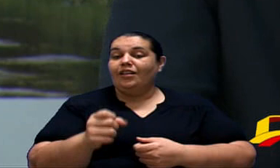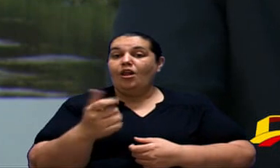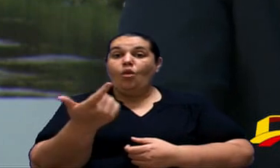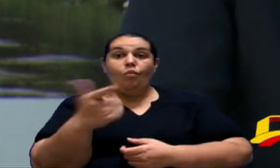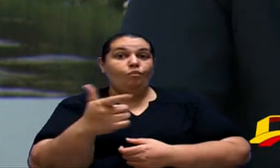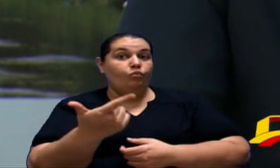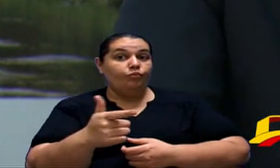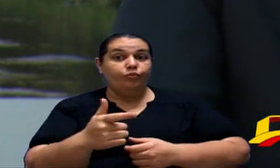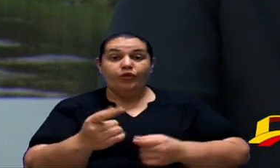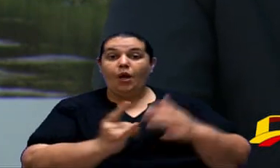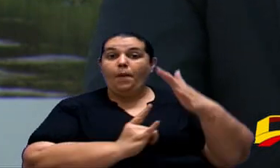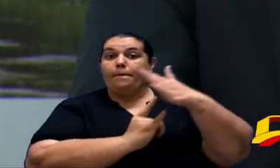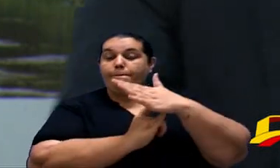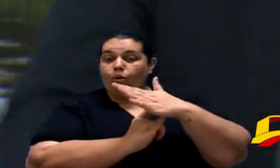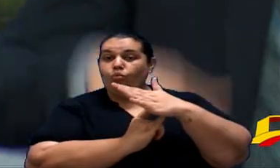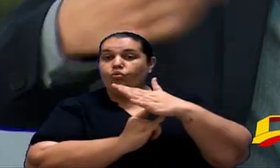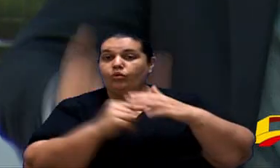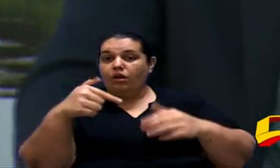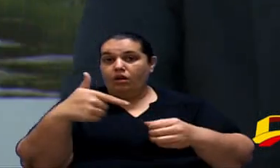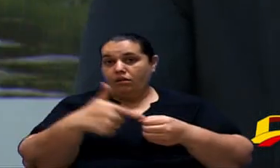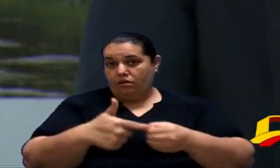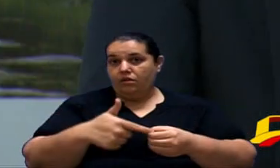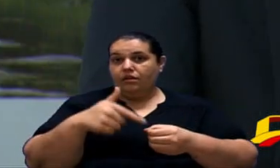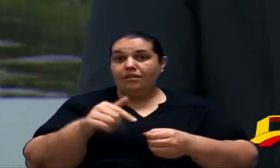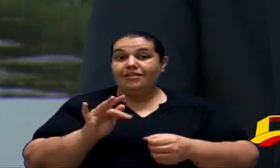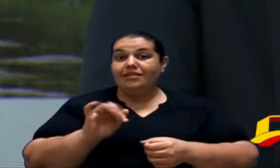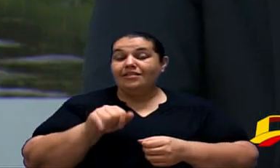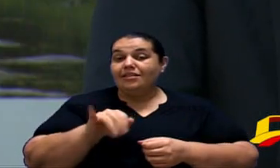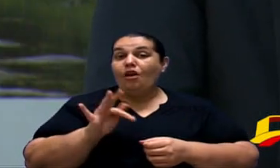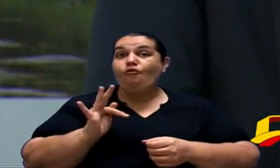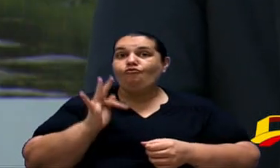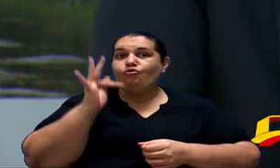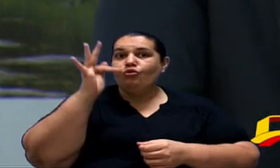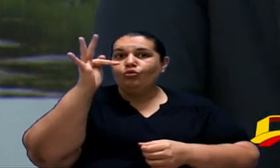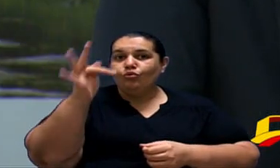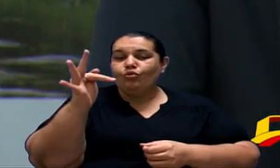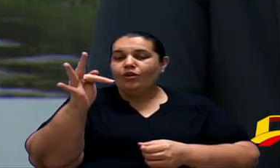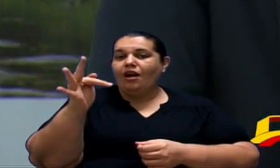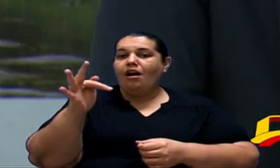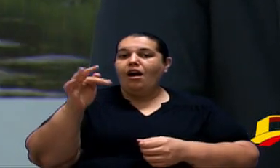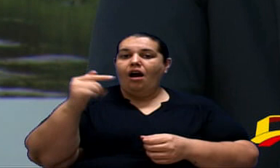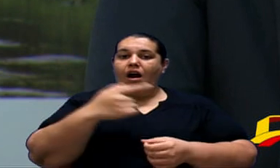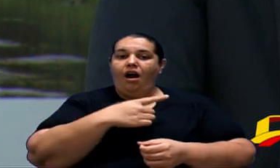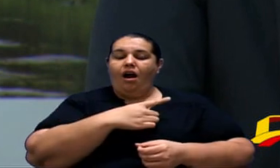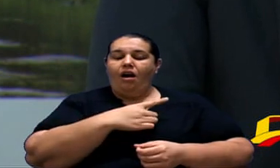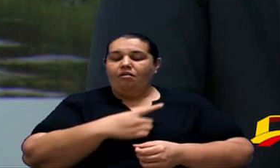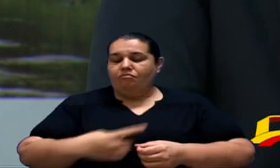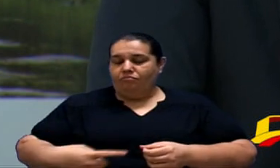abastecimento caso futuramente fosse aprovado essa lei do Kim Kataguiri.